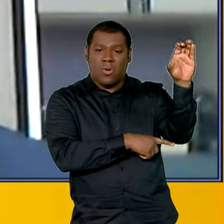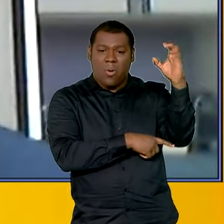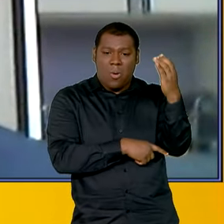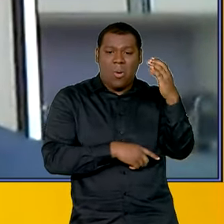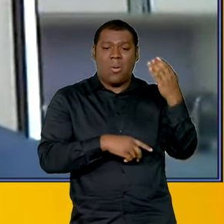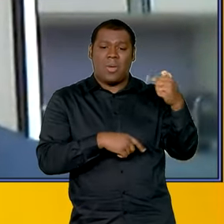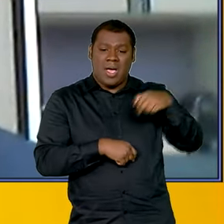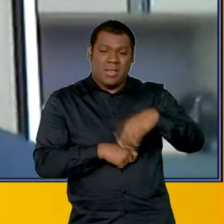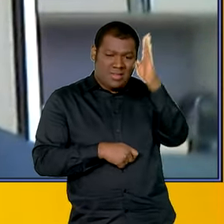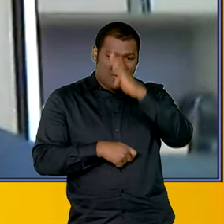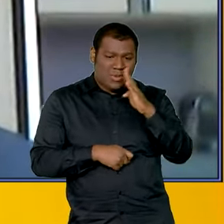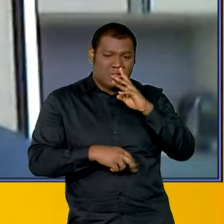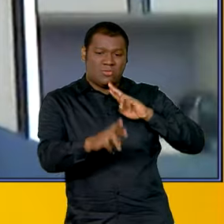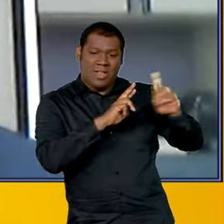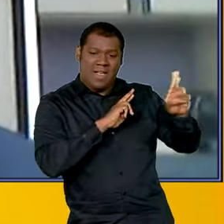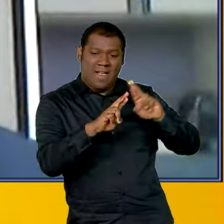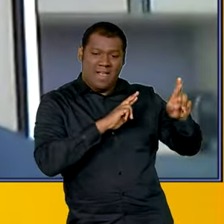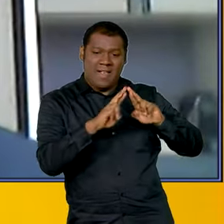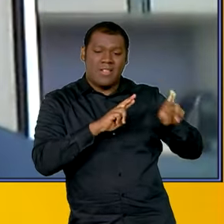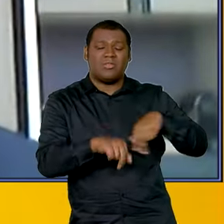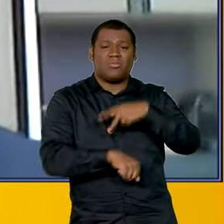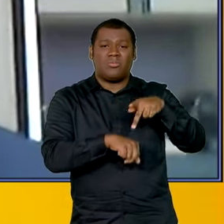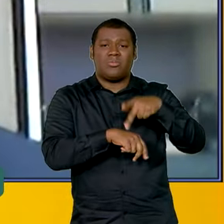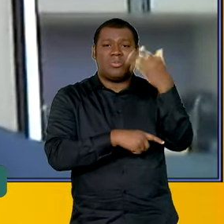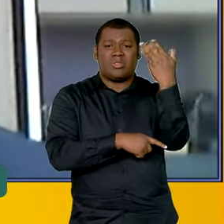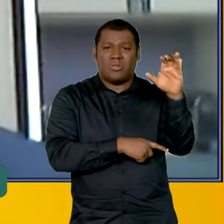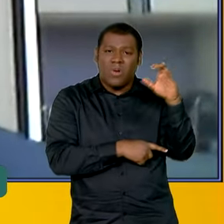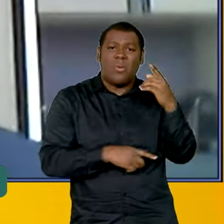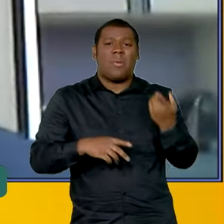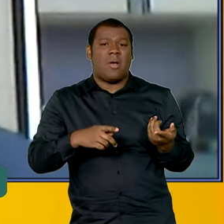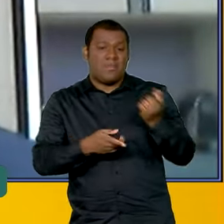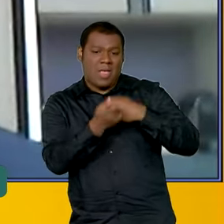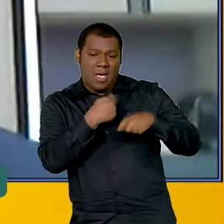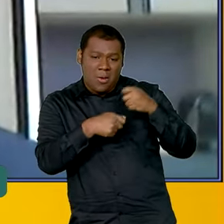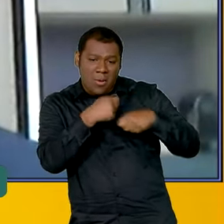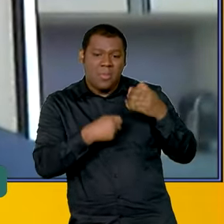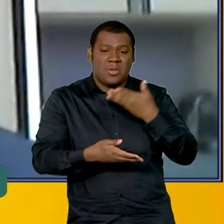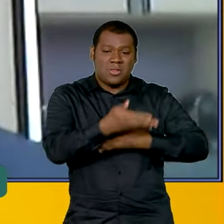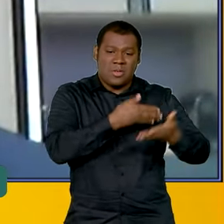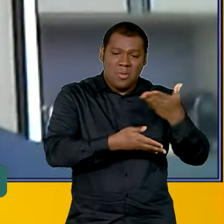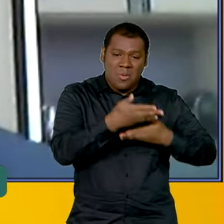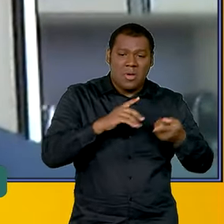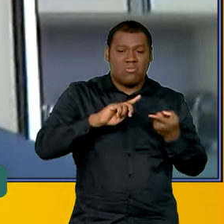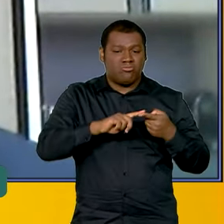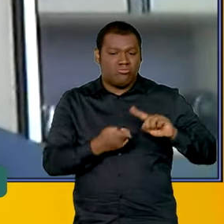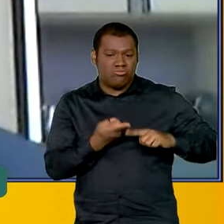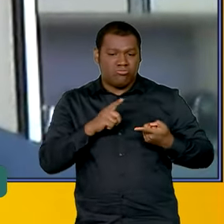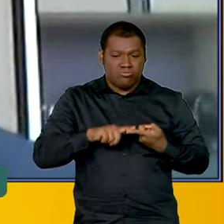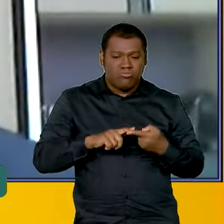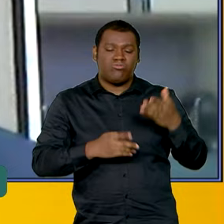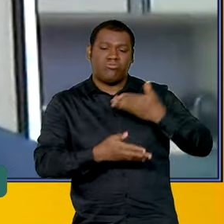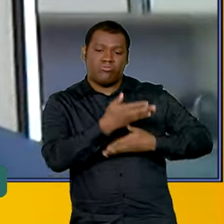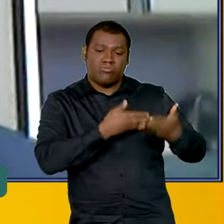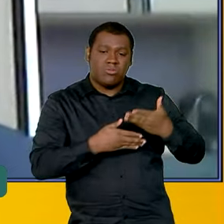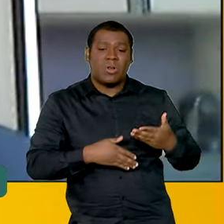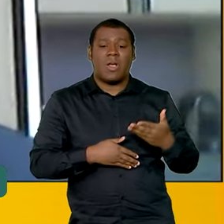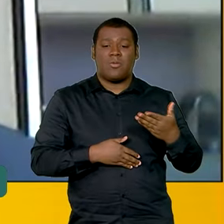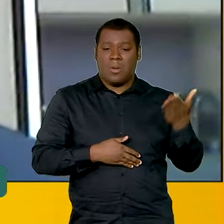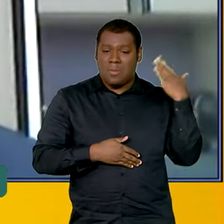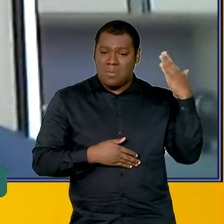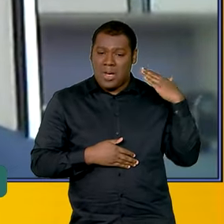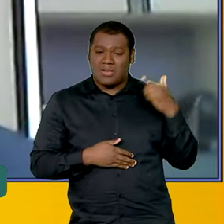muito intensa em matéria econômica comercial, que foi se adensando nos últimos 20 anos.